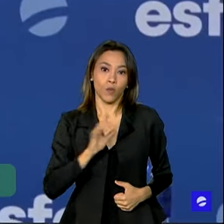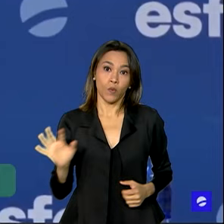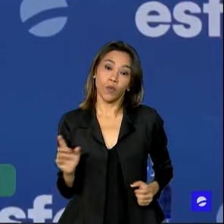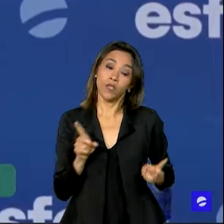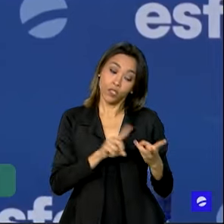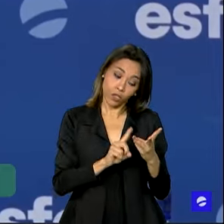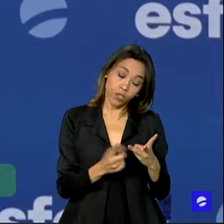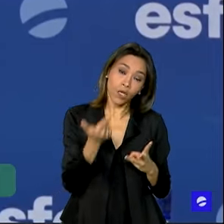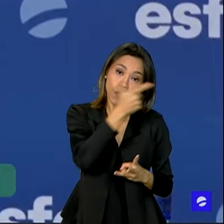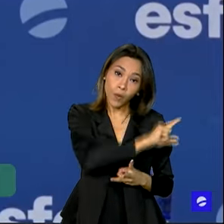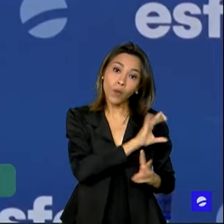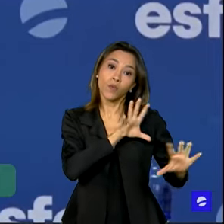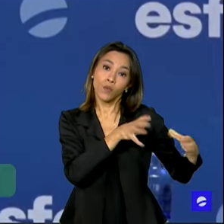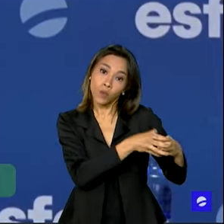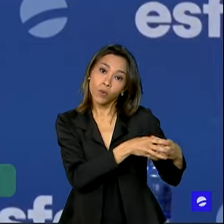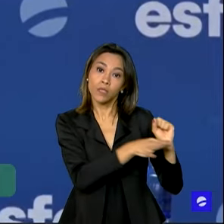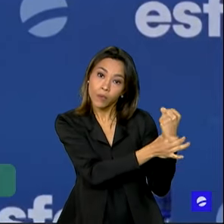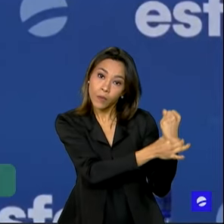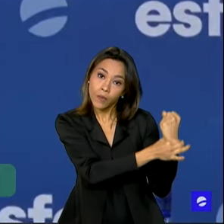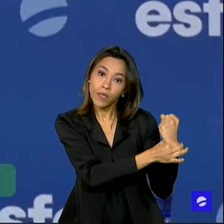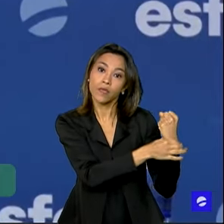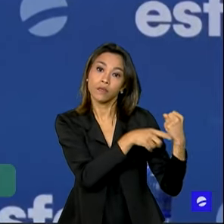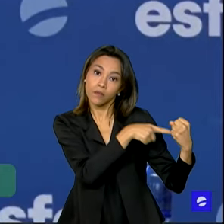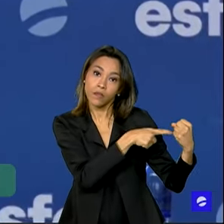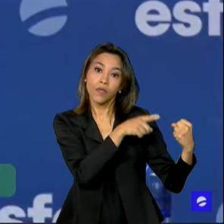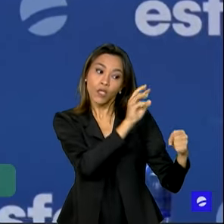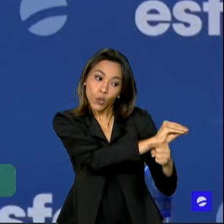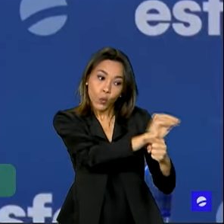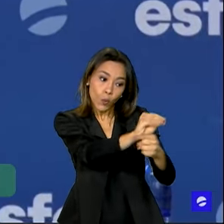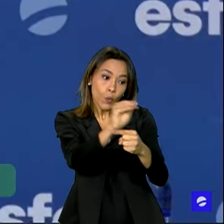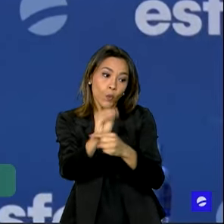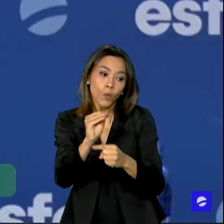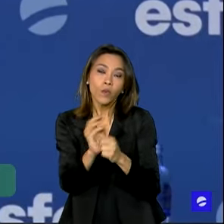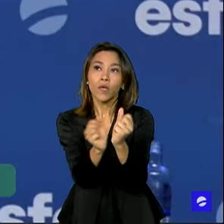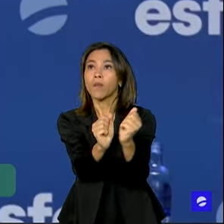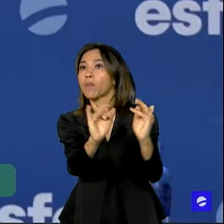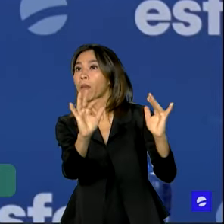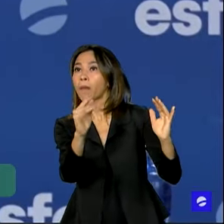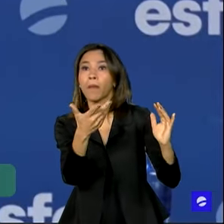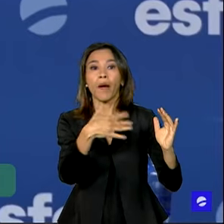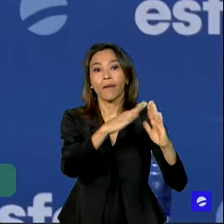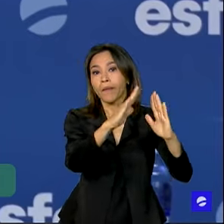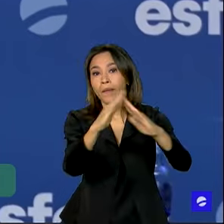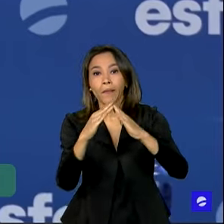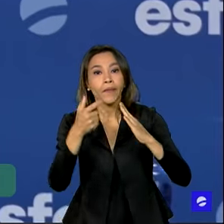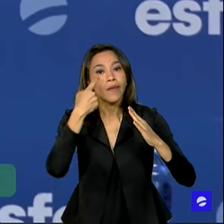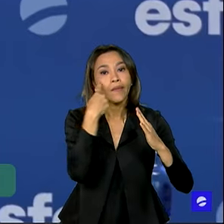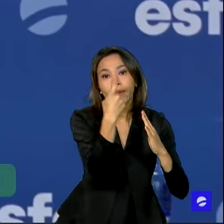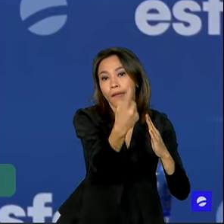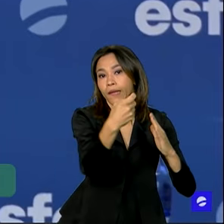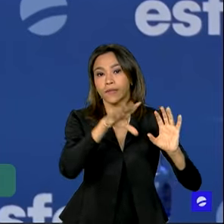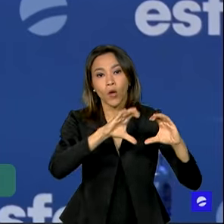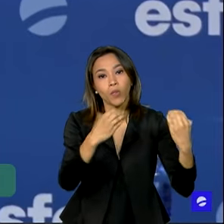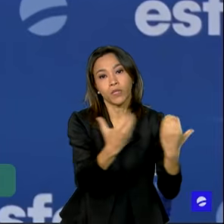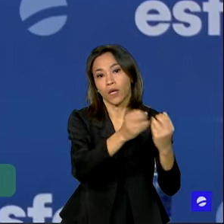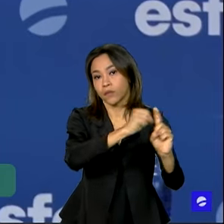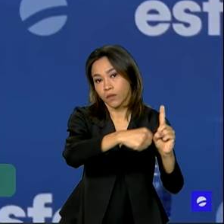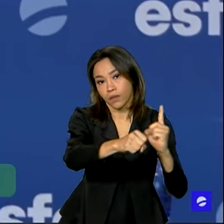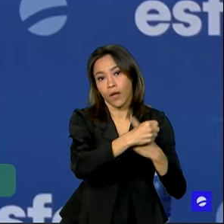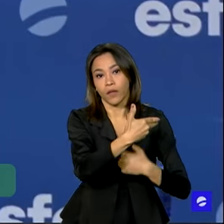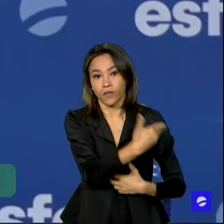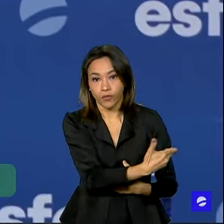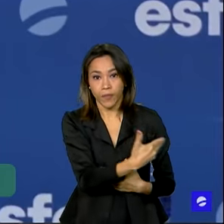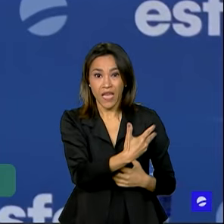municipal que, de certa maneira, cuida os bens, serviços e interesses das comunidades locais.